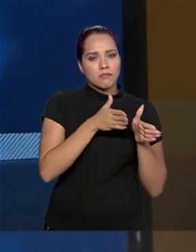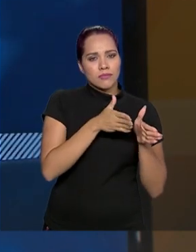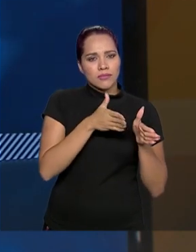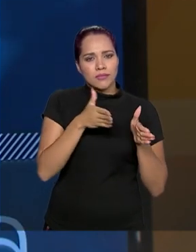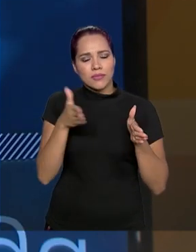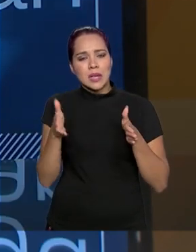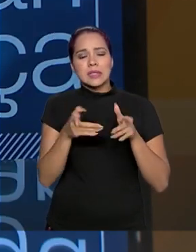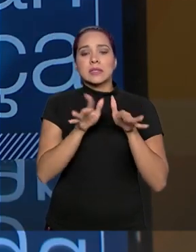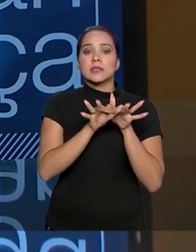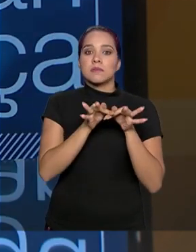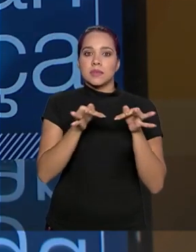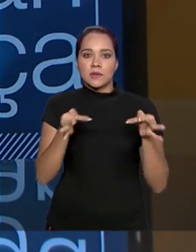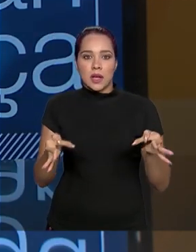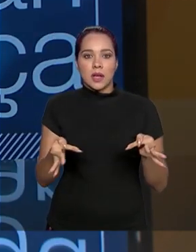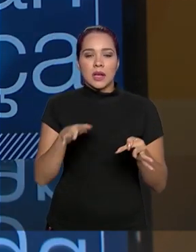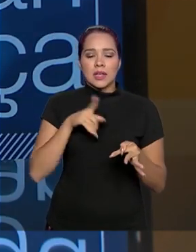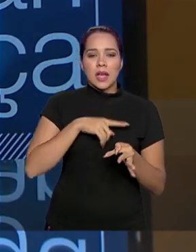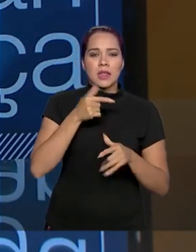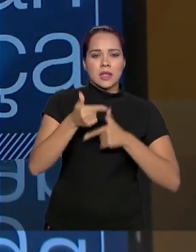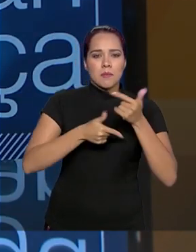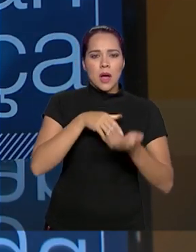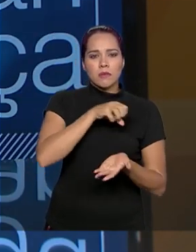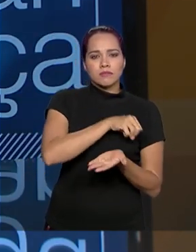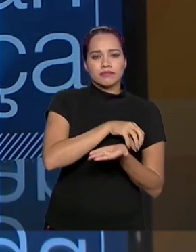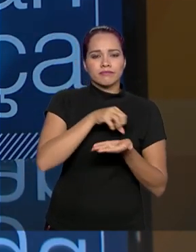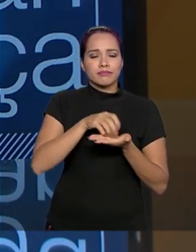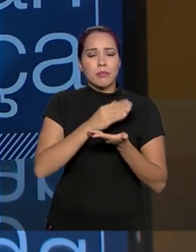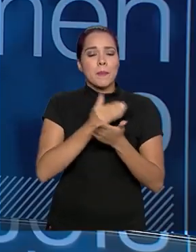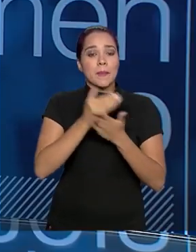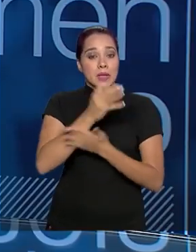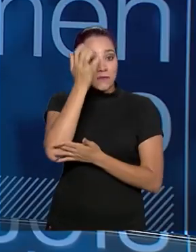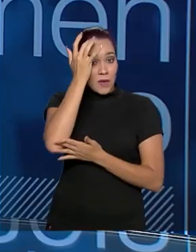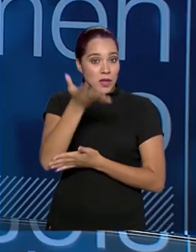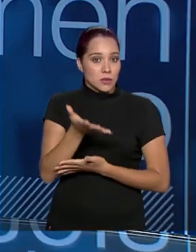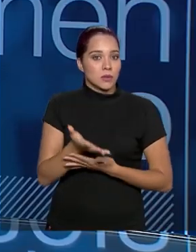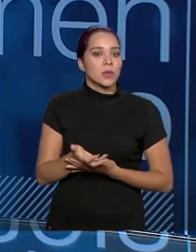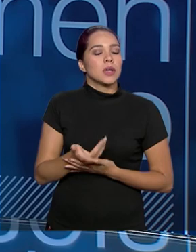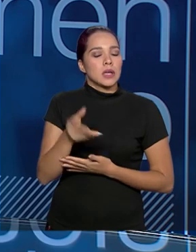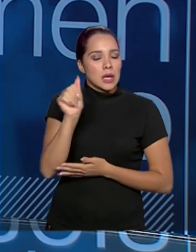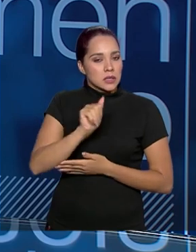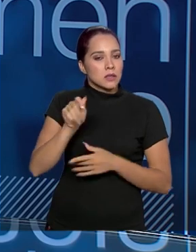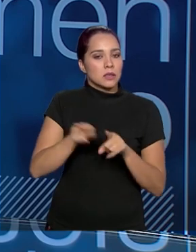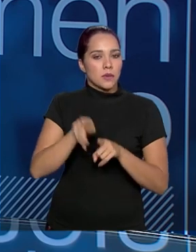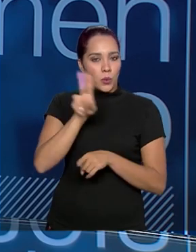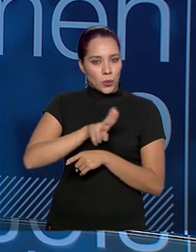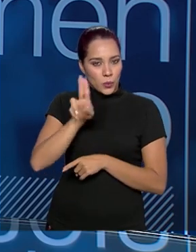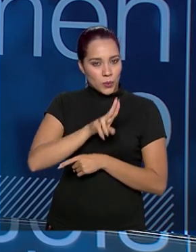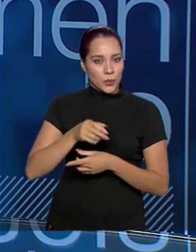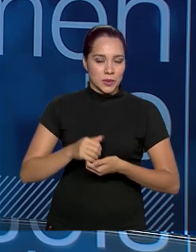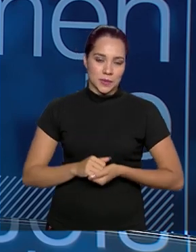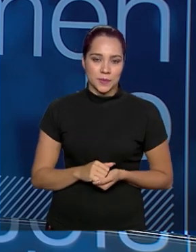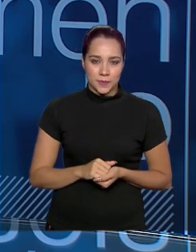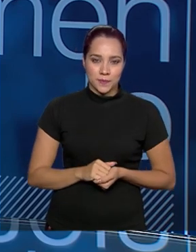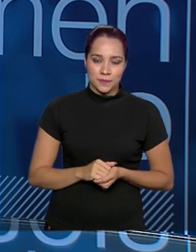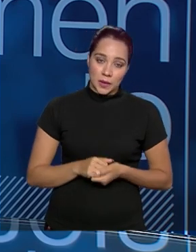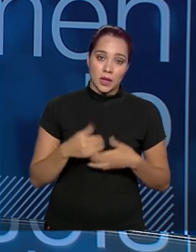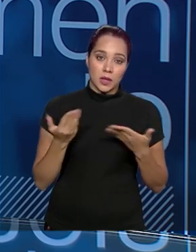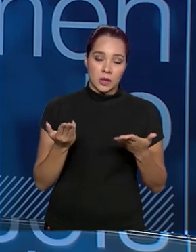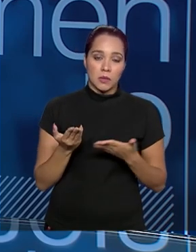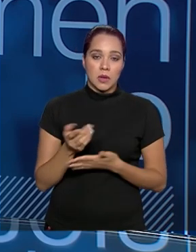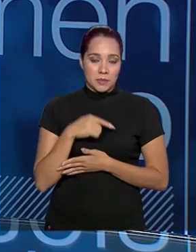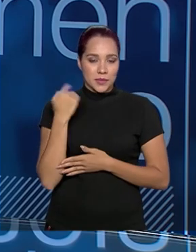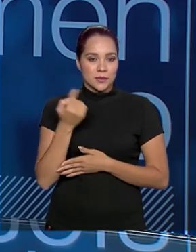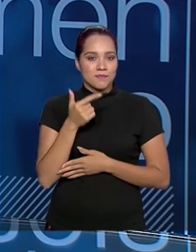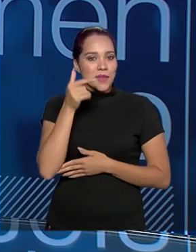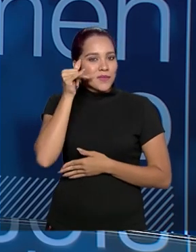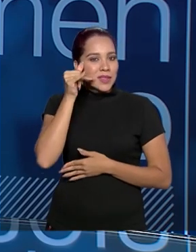desburocratização, digitalização de serviços, que a agência também está utilizando. Exatamente. Para a gente se